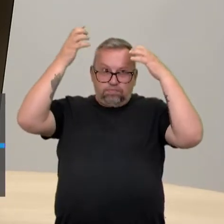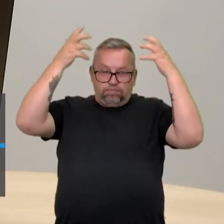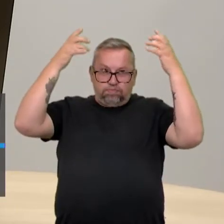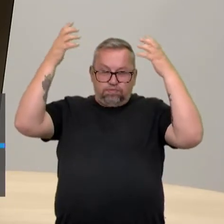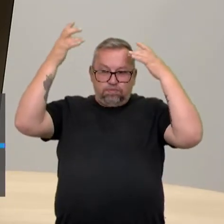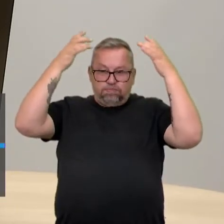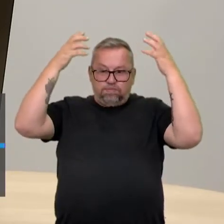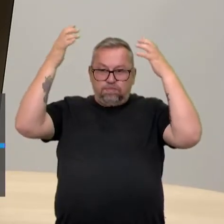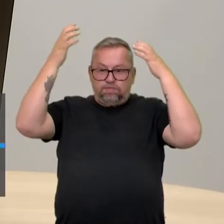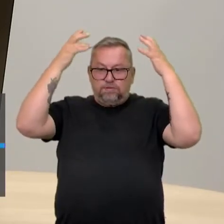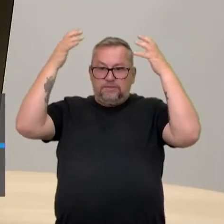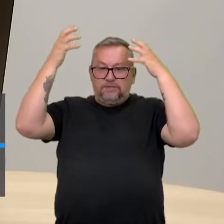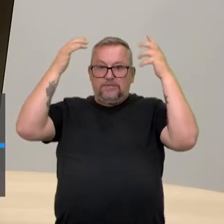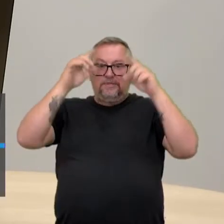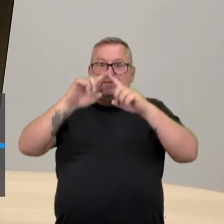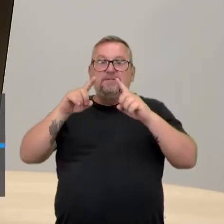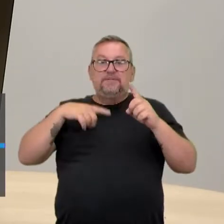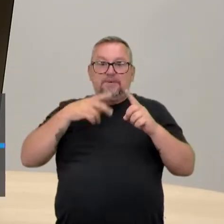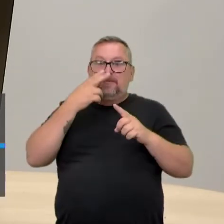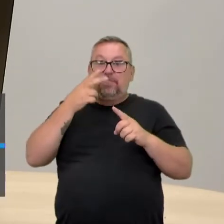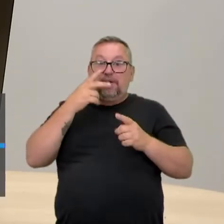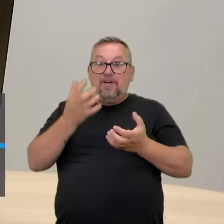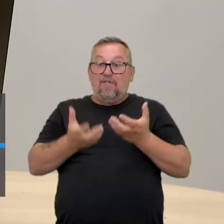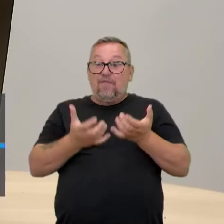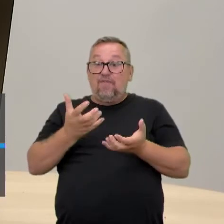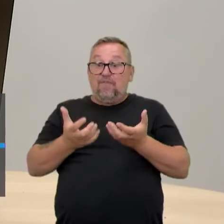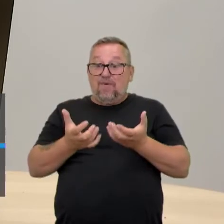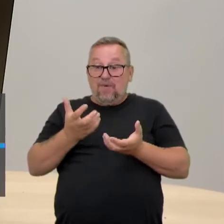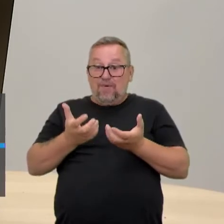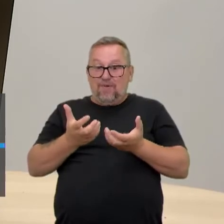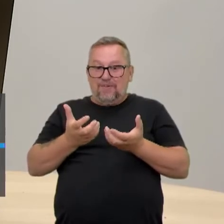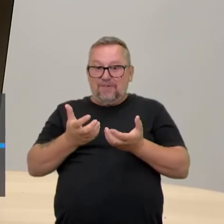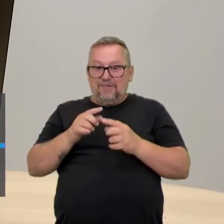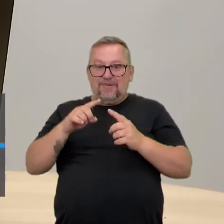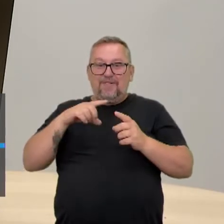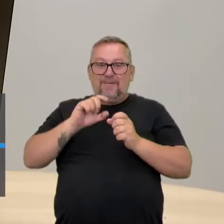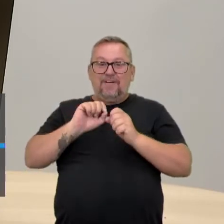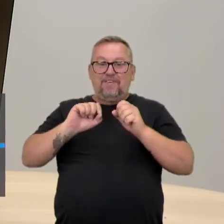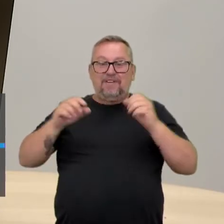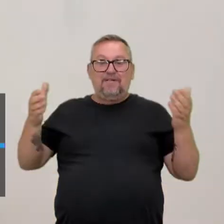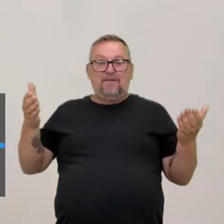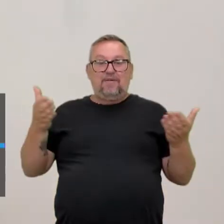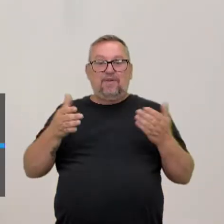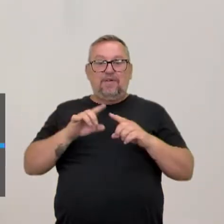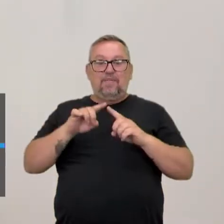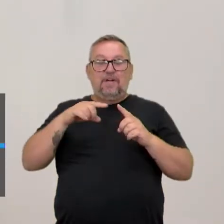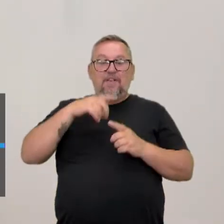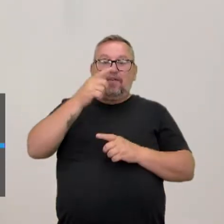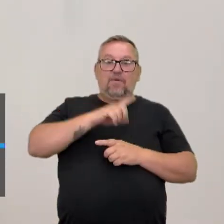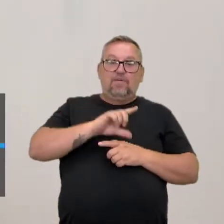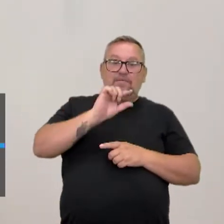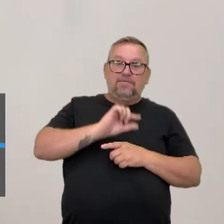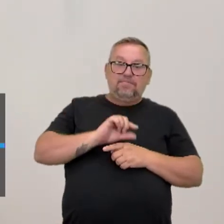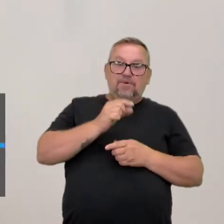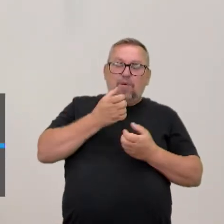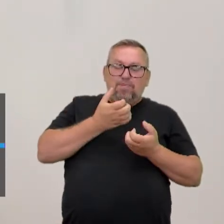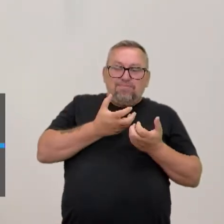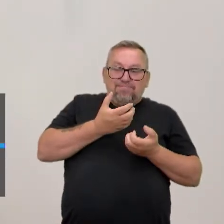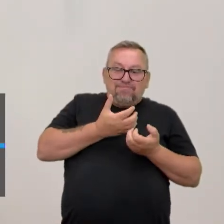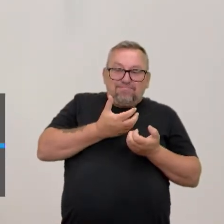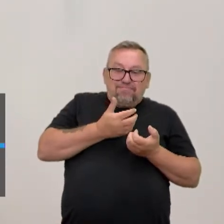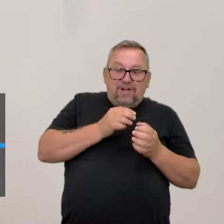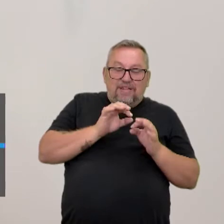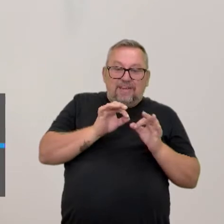cérebro. É um caldeirão, né? Então, tem uma que borbulha mais, é o que a gente tá fazendo. Mas outras pequenas borbulhinhas, elas